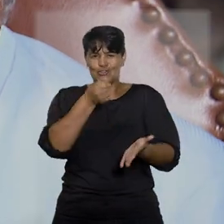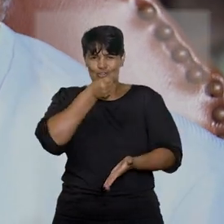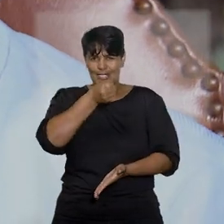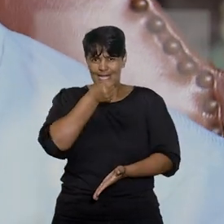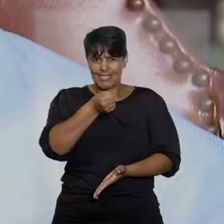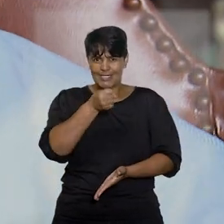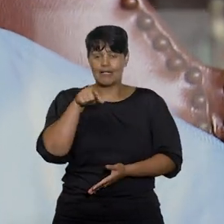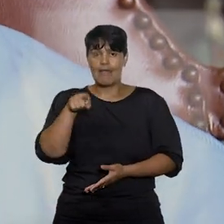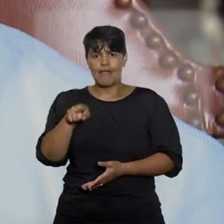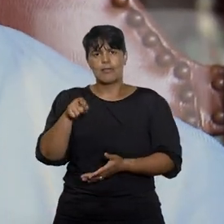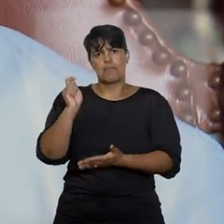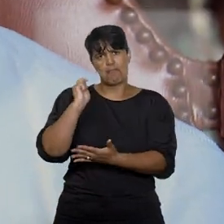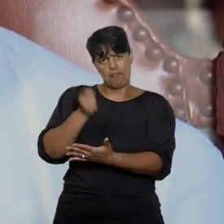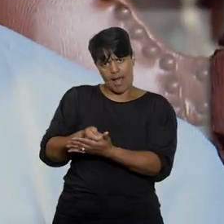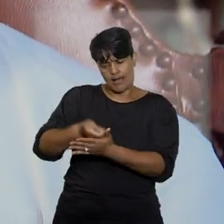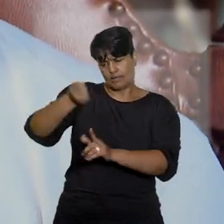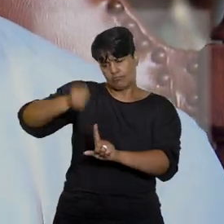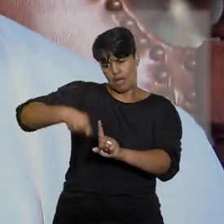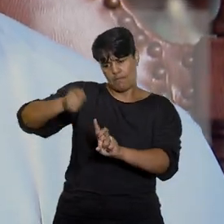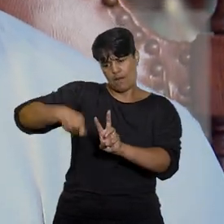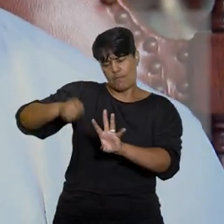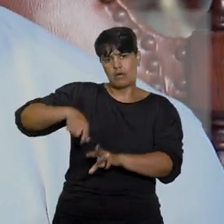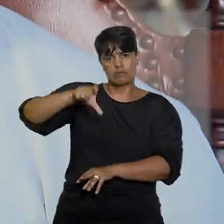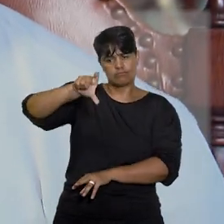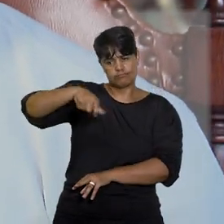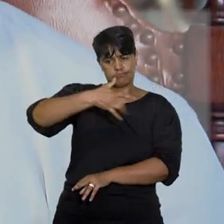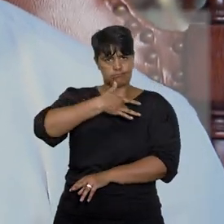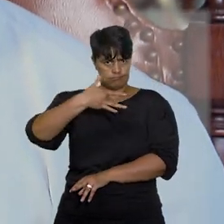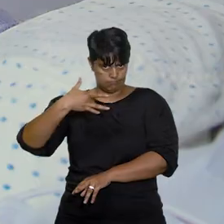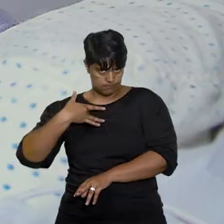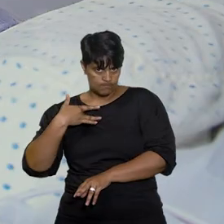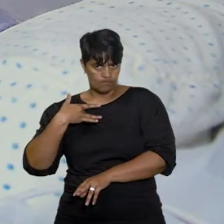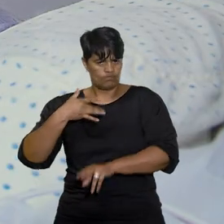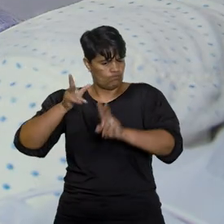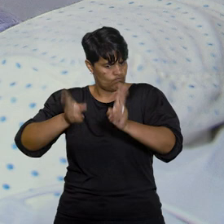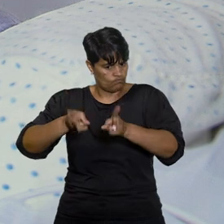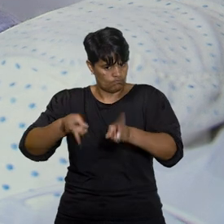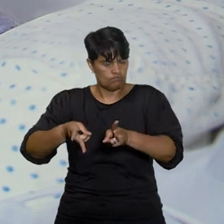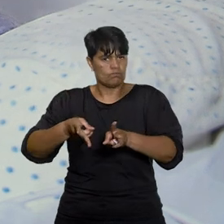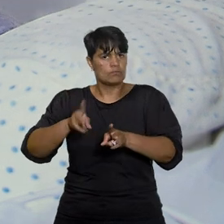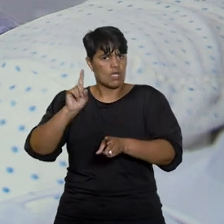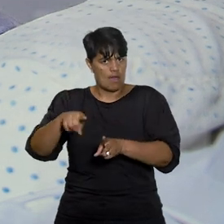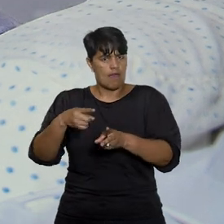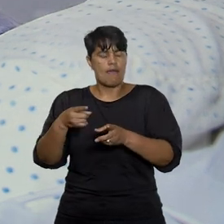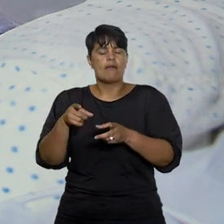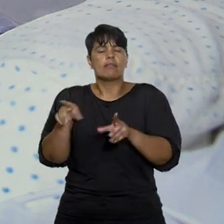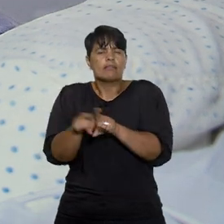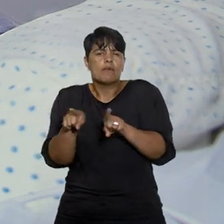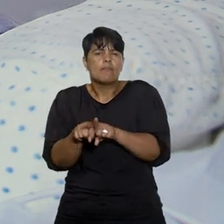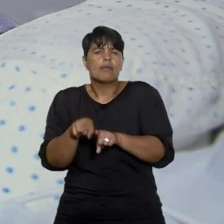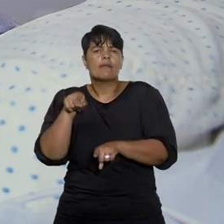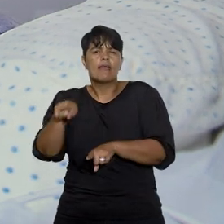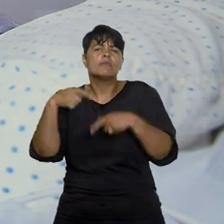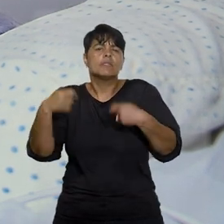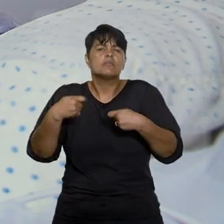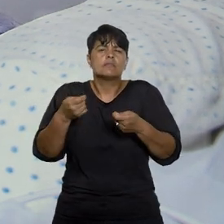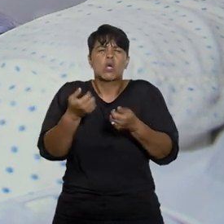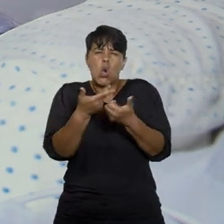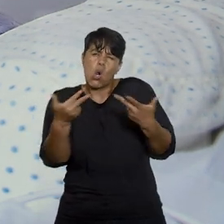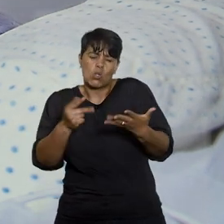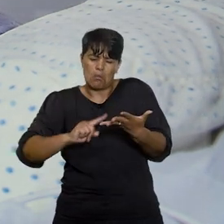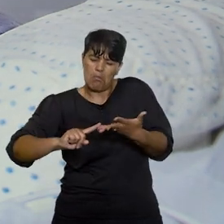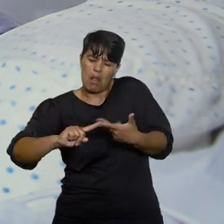curador, administra o pagamento da mensalidade do plano de saúde, o valor da coparticipação e ainda o que